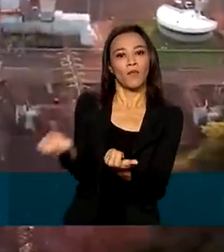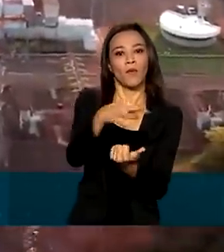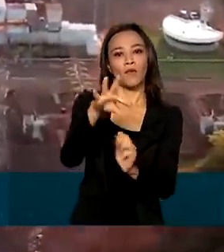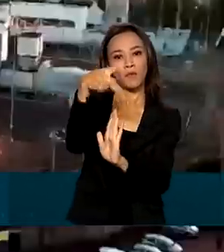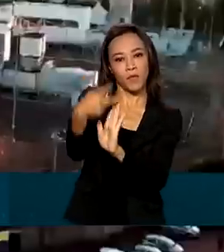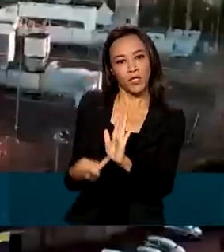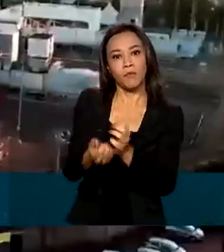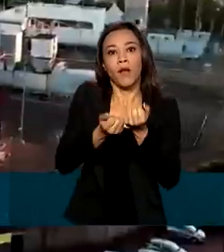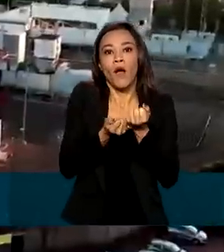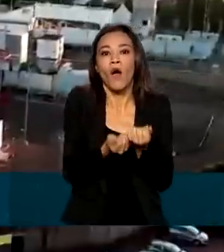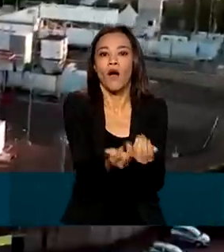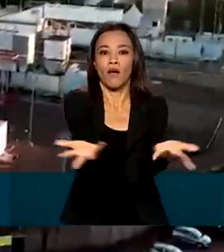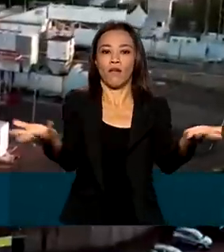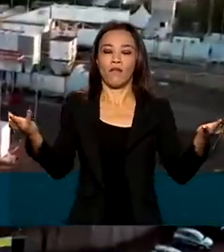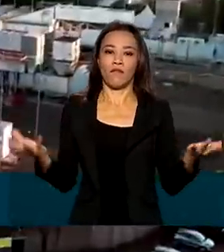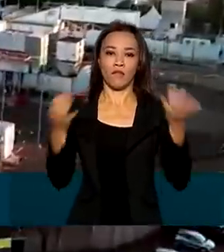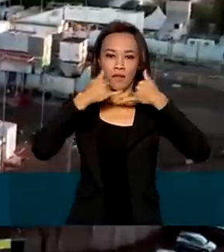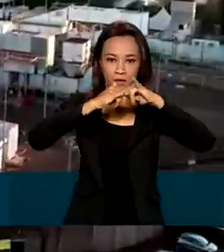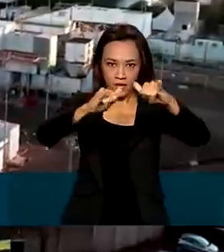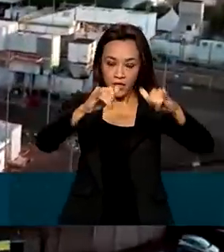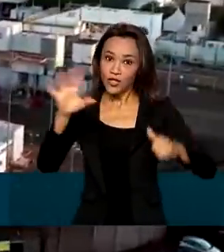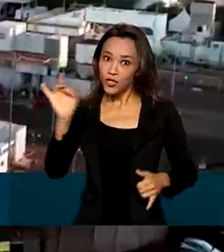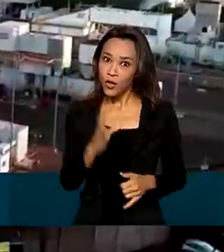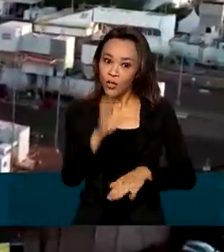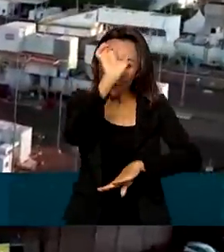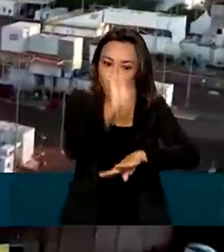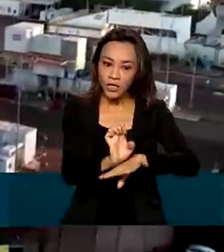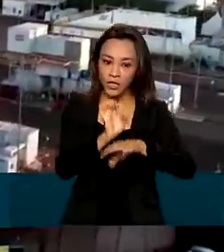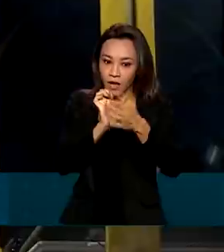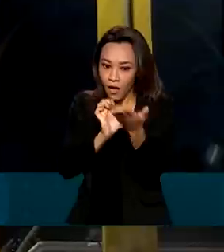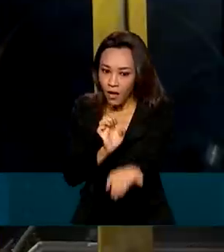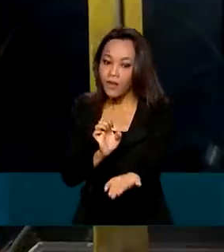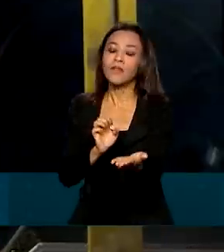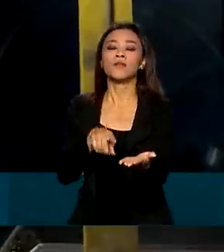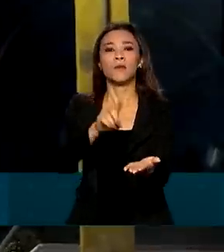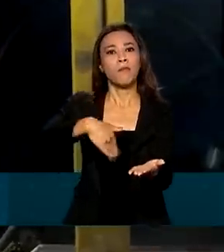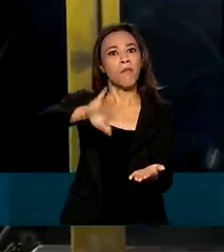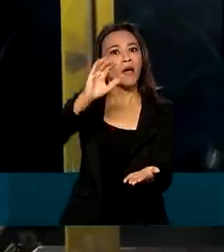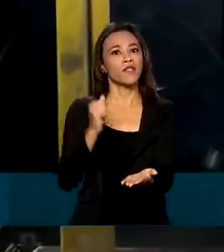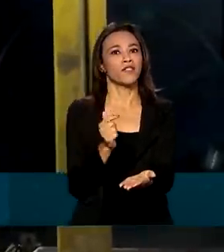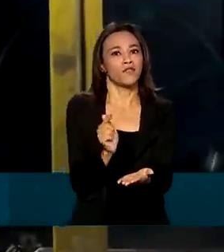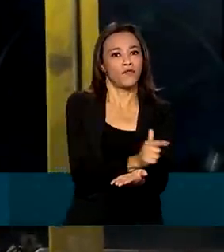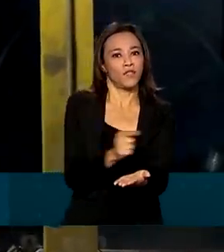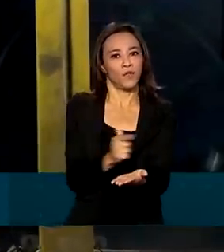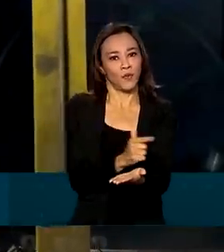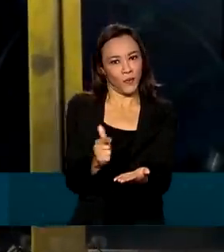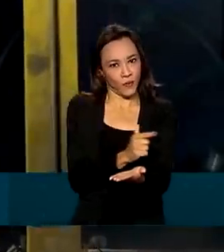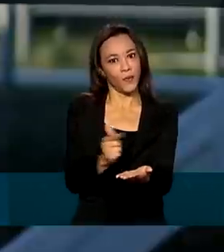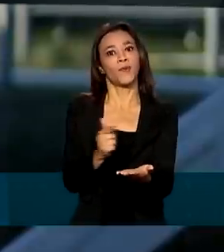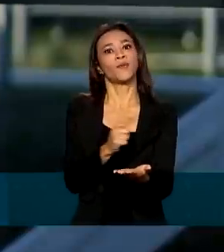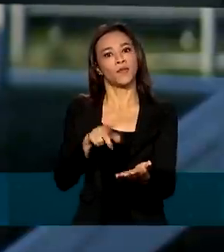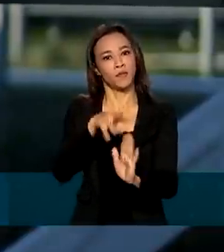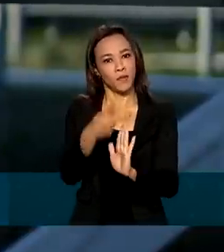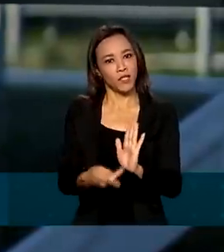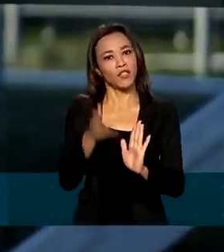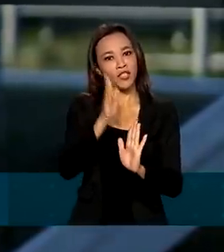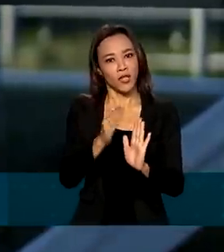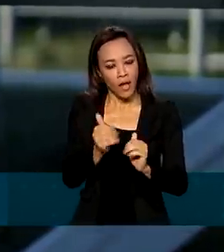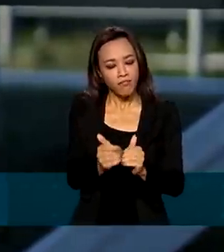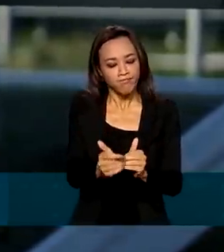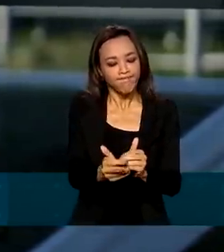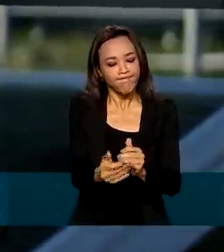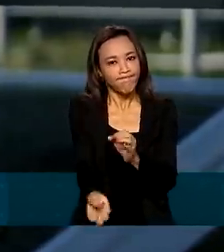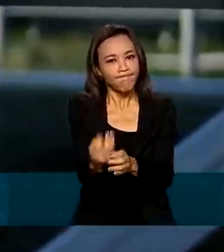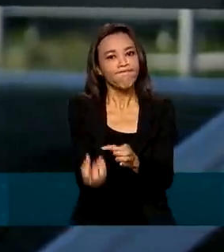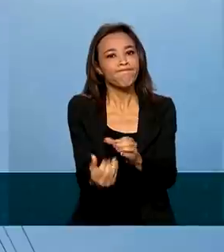ampliar a oferta de energia. Somente no Mato Grosso do Sul, mais de 22 empreendimentos estão em implantação, o que